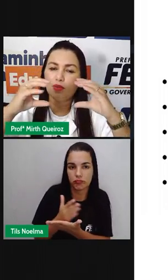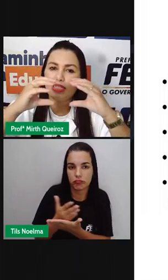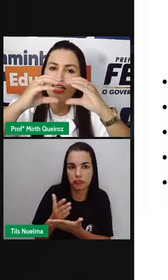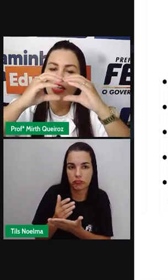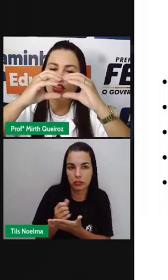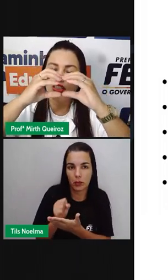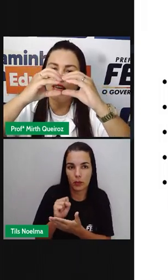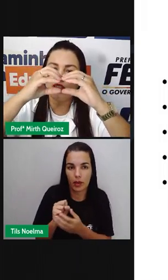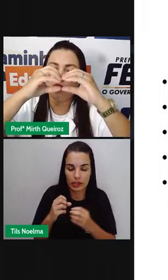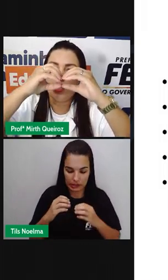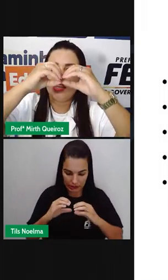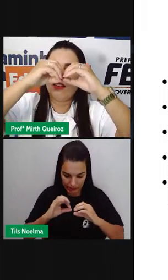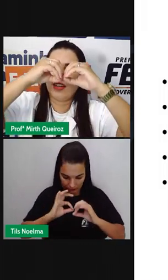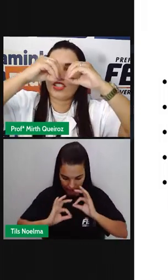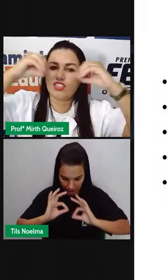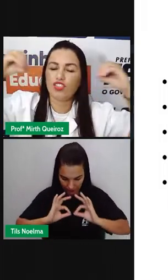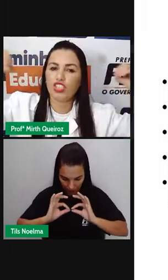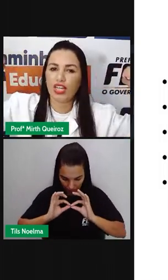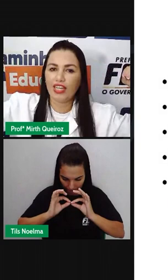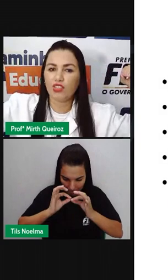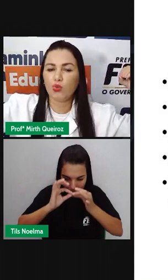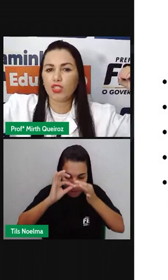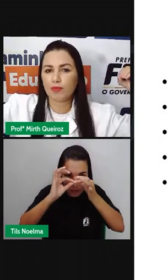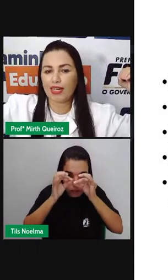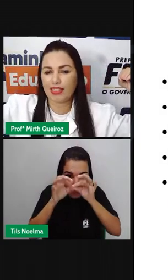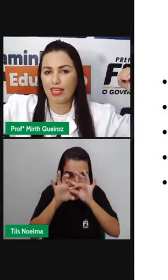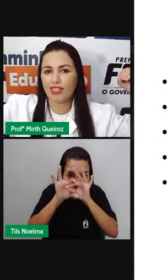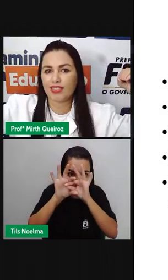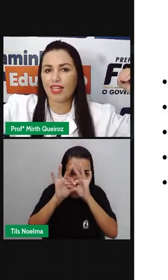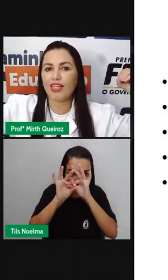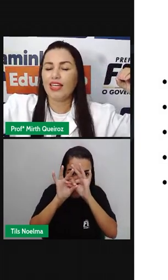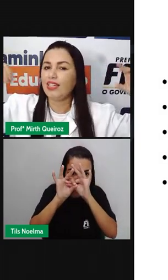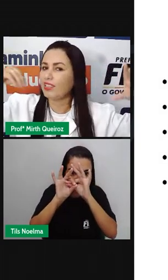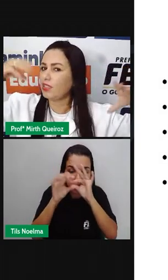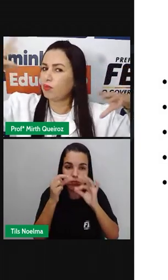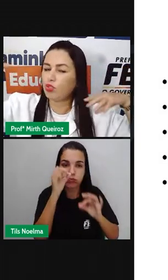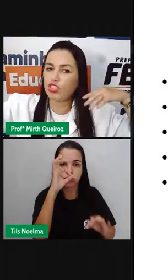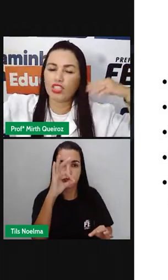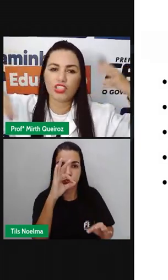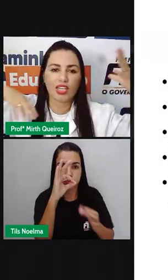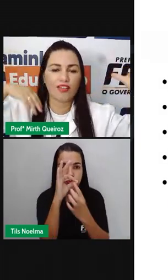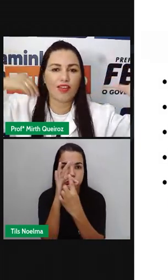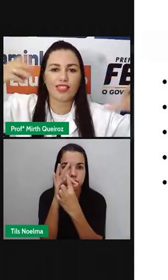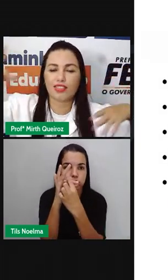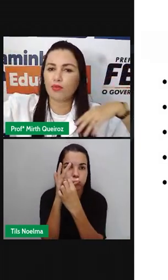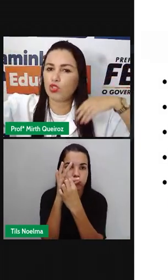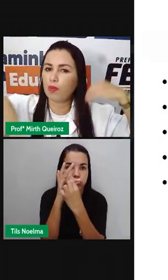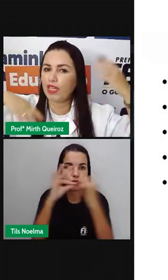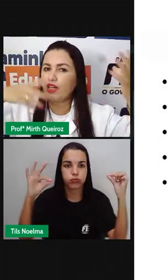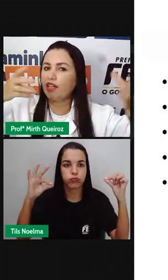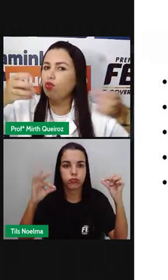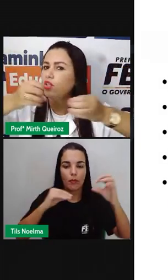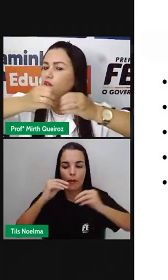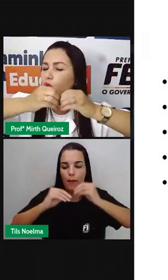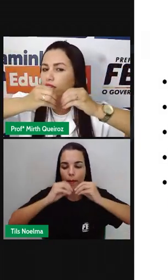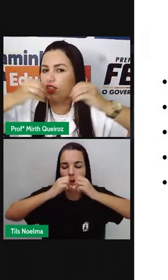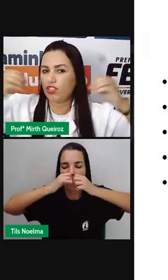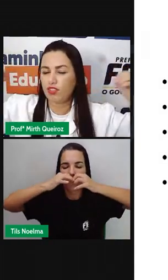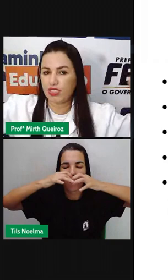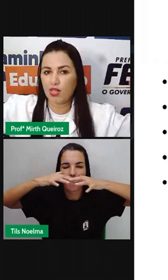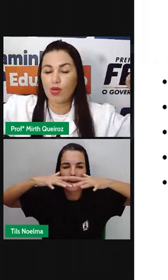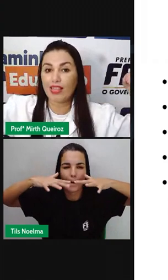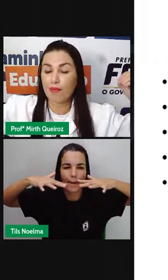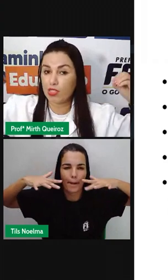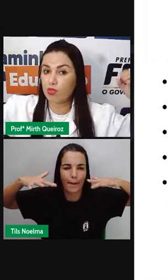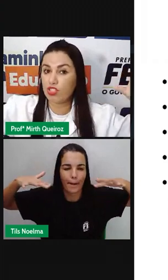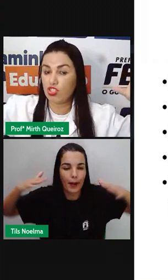duplica seu material genético e vai se dividir em duas bactérias, né? E assim por diante, ela vai se multiplicando com essa